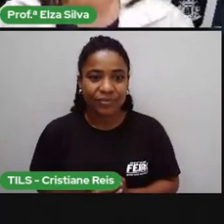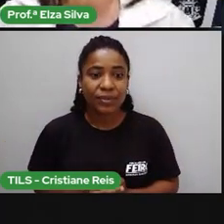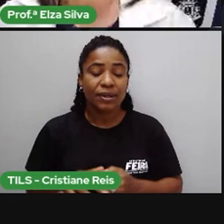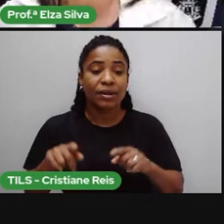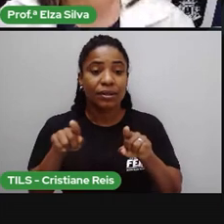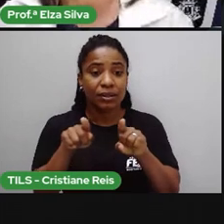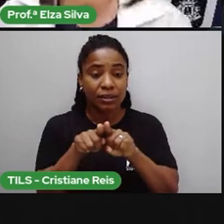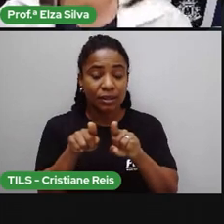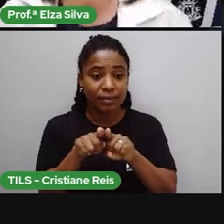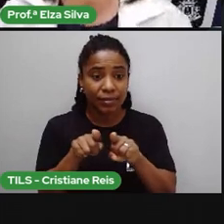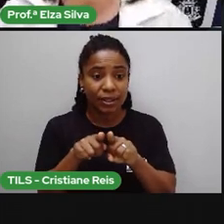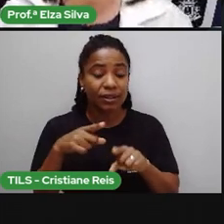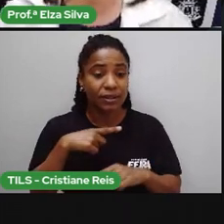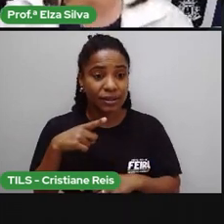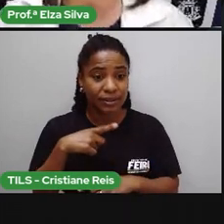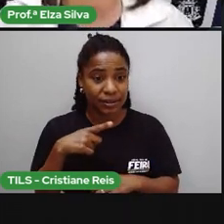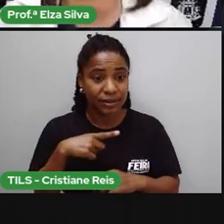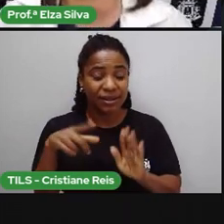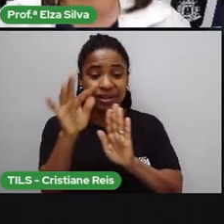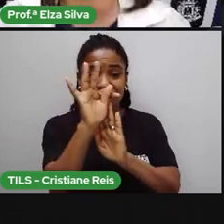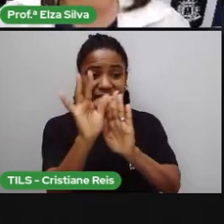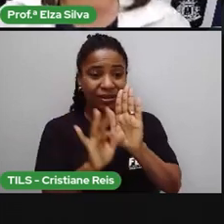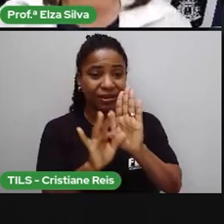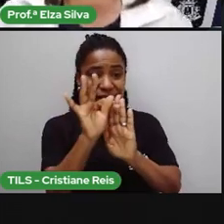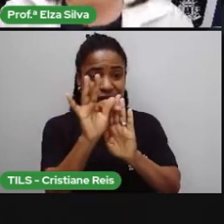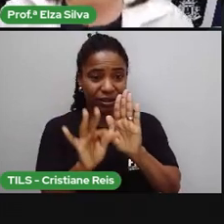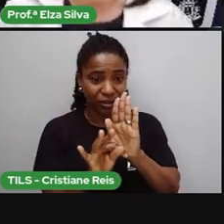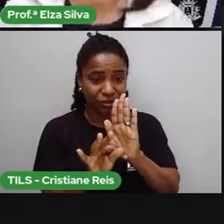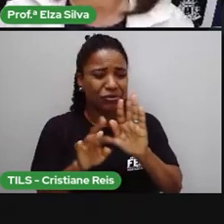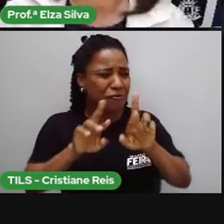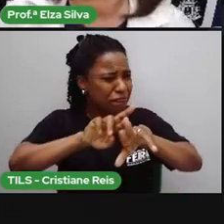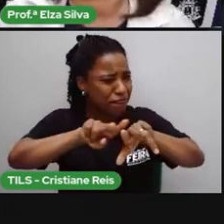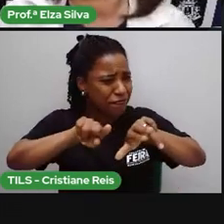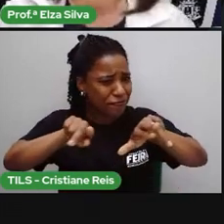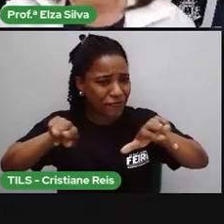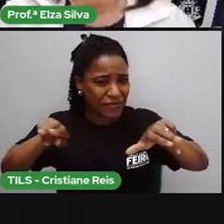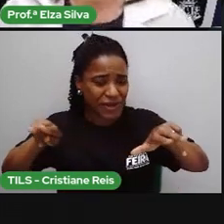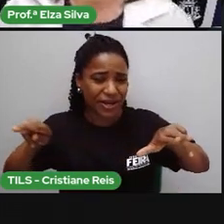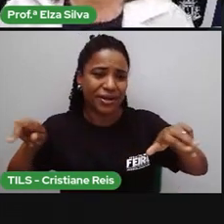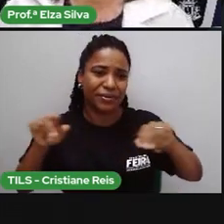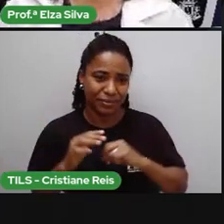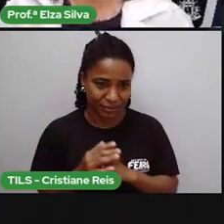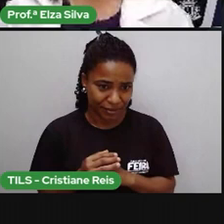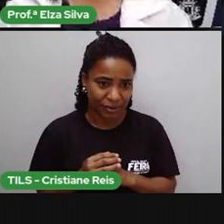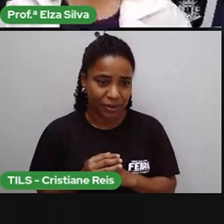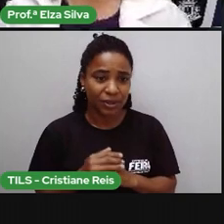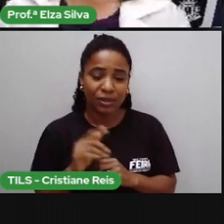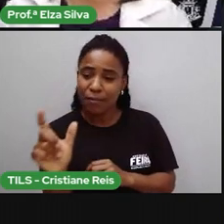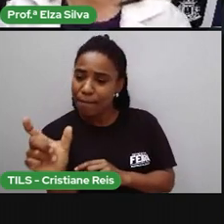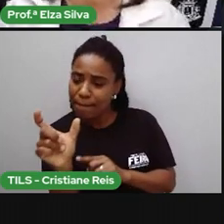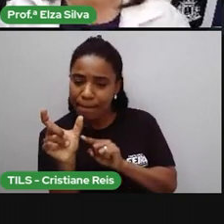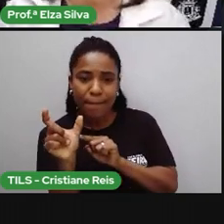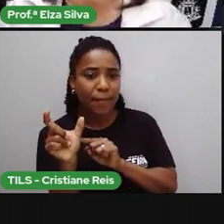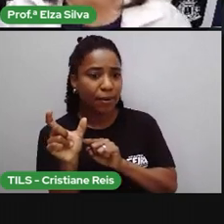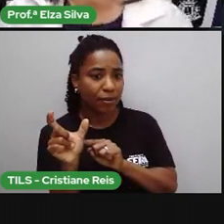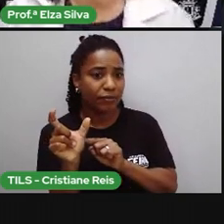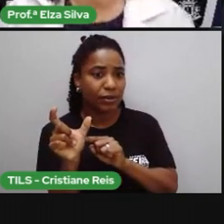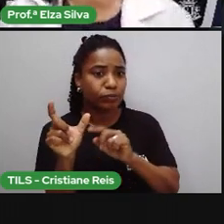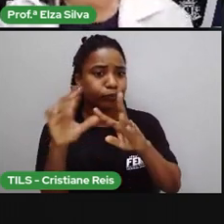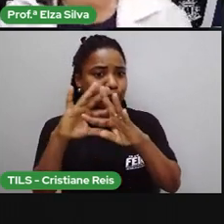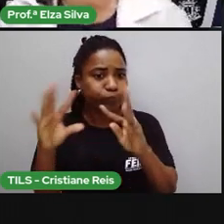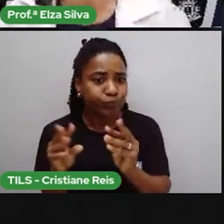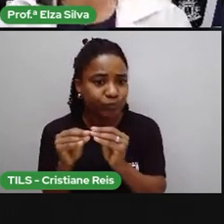recursos textuais, as palavras, para divulgar ou explicar informações de forma rápida,